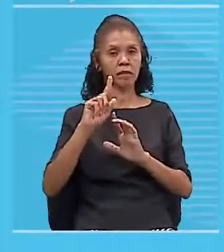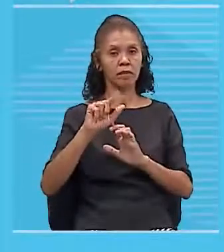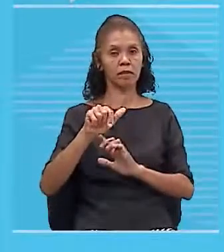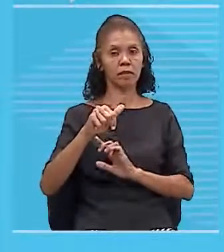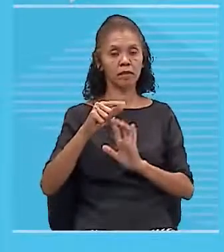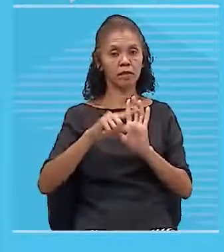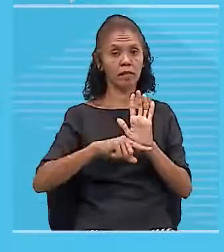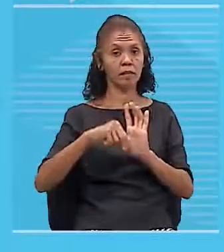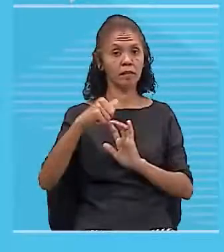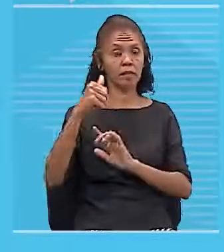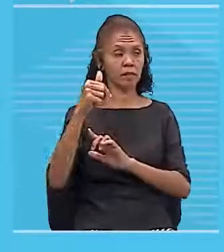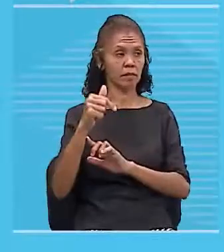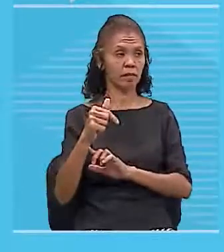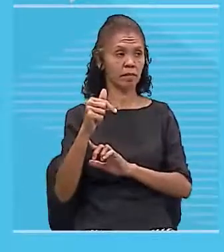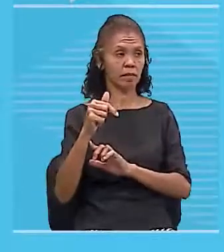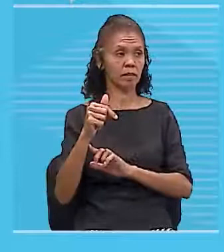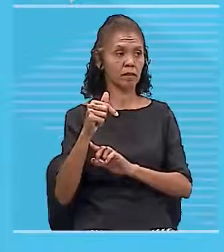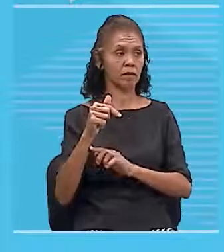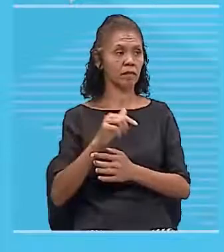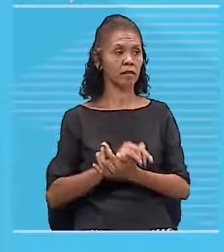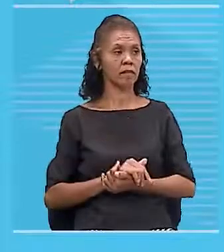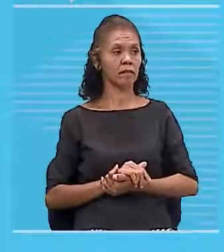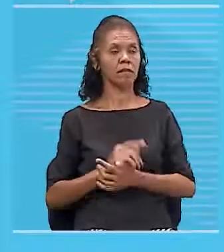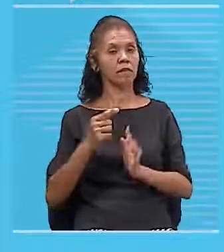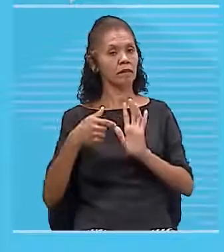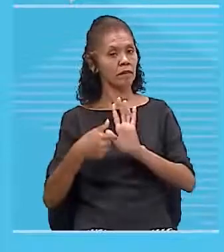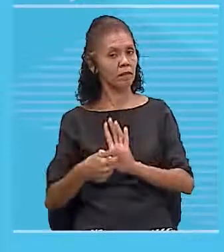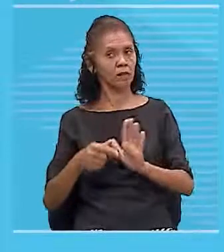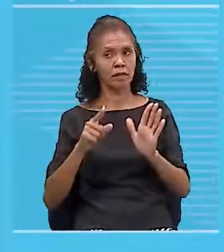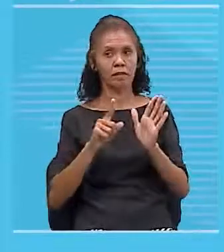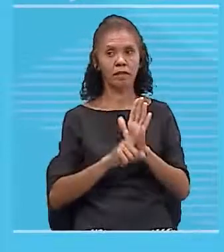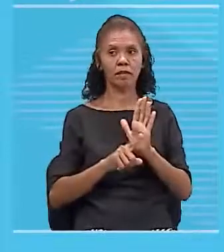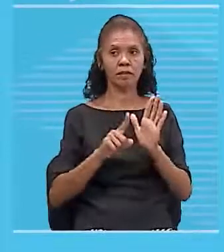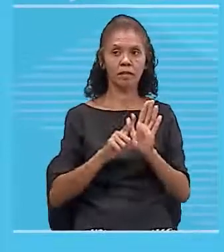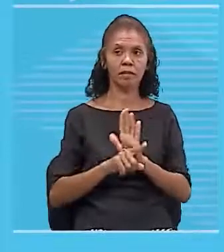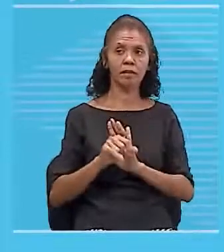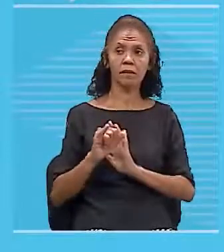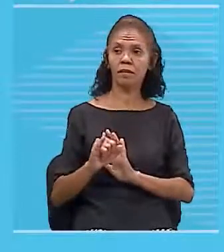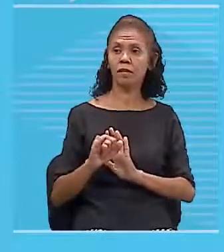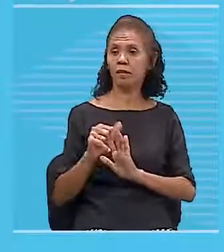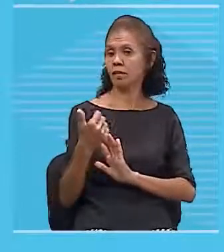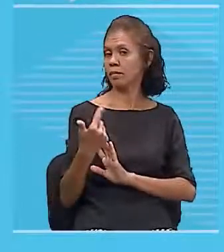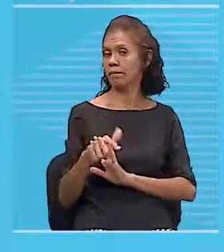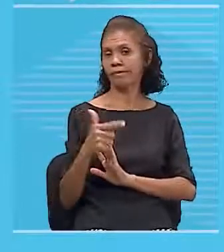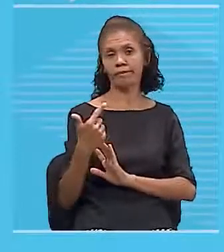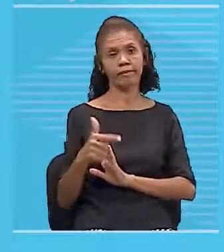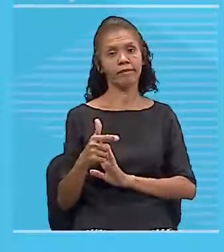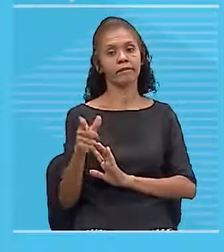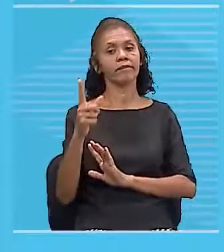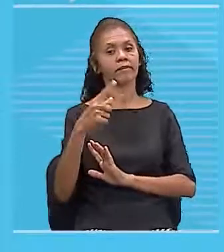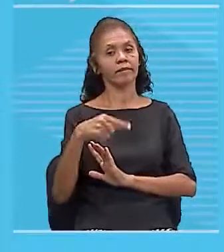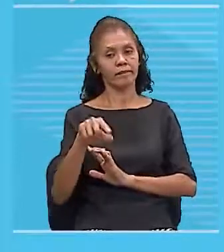Isso aqui também ele vai te dar na questão. Ah, professor, e se ele não der, aí você tem que lembrar.